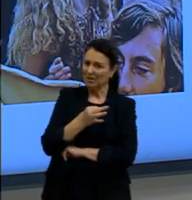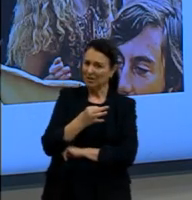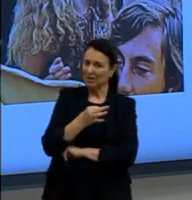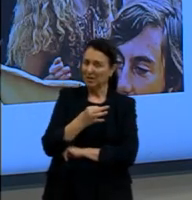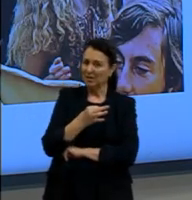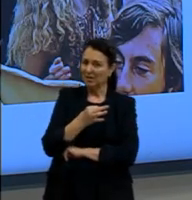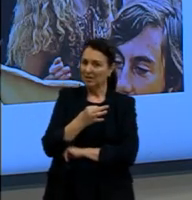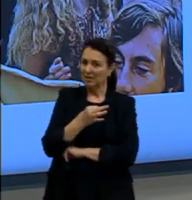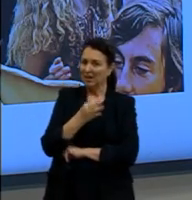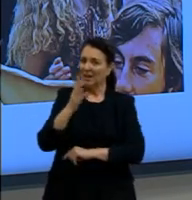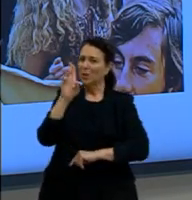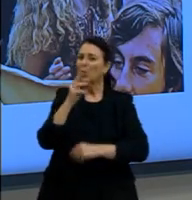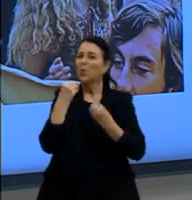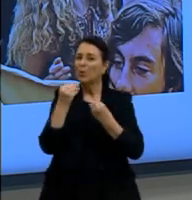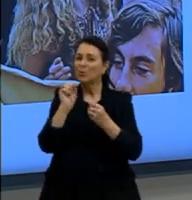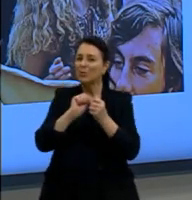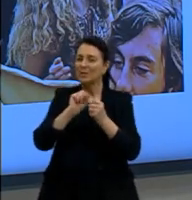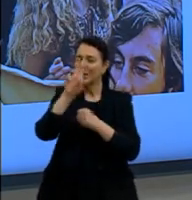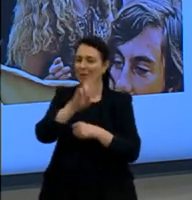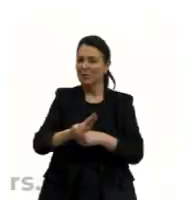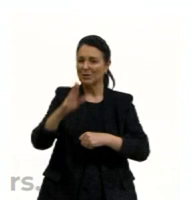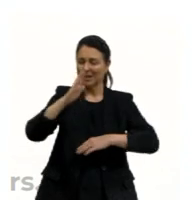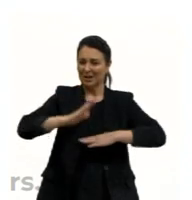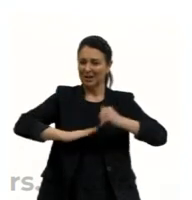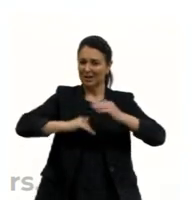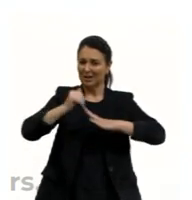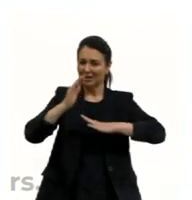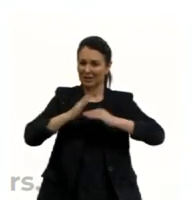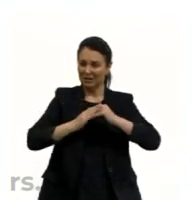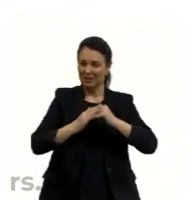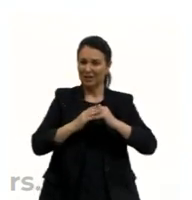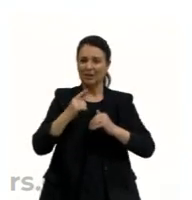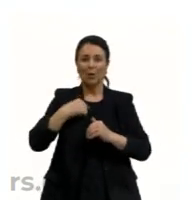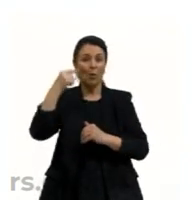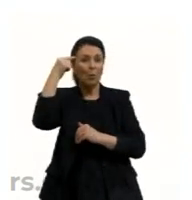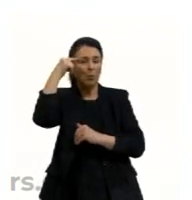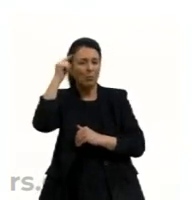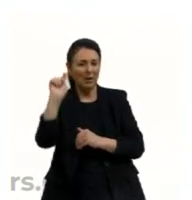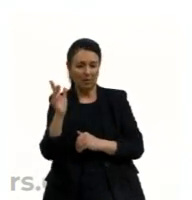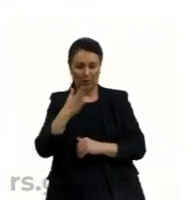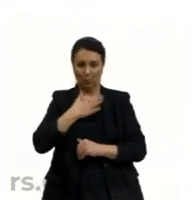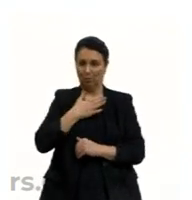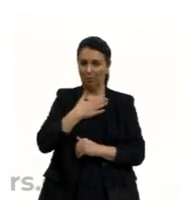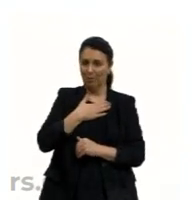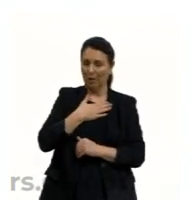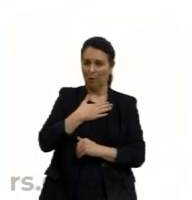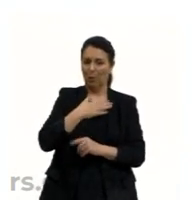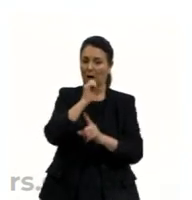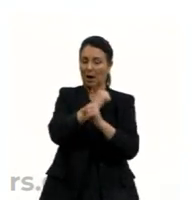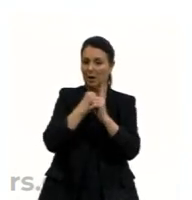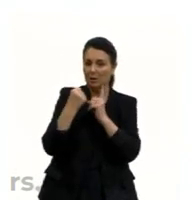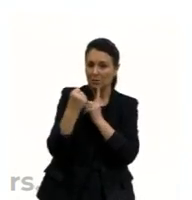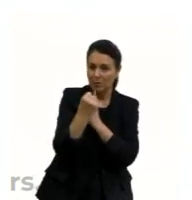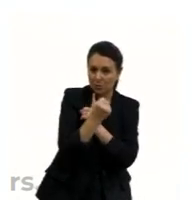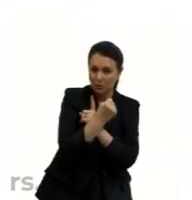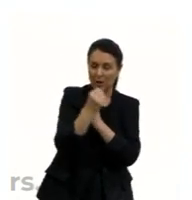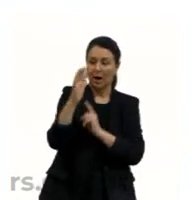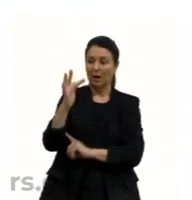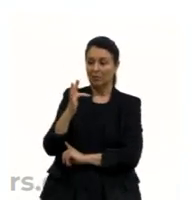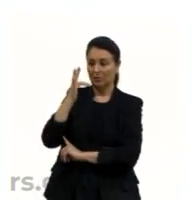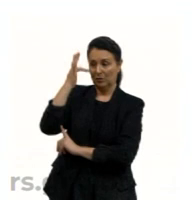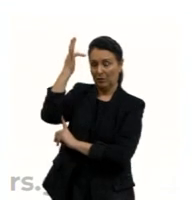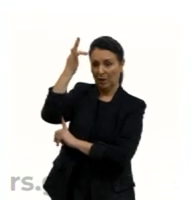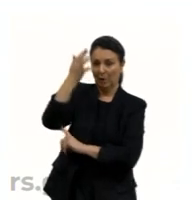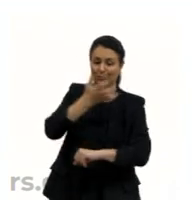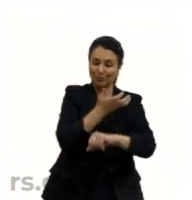ser colocada na prática. mas essa eu coloco novamente um pensamento meu, um pensar meu, que a sociologia, a filosofia, os componentes